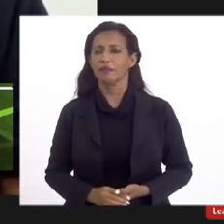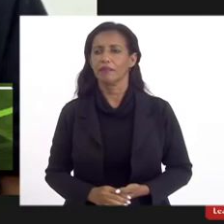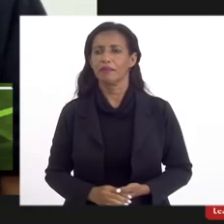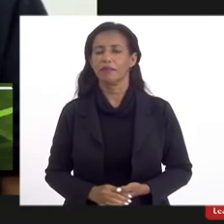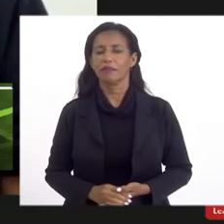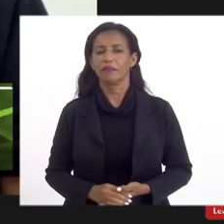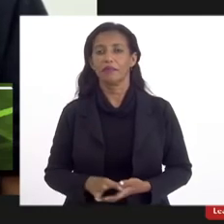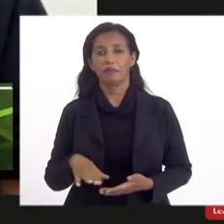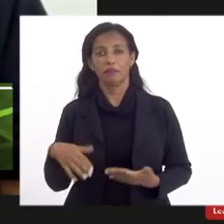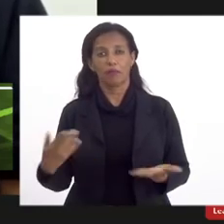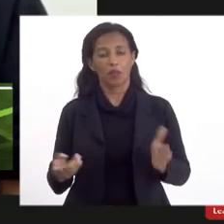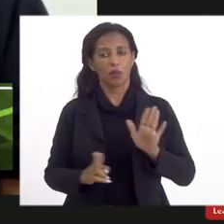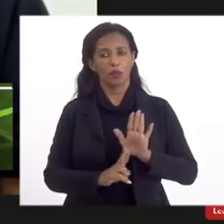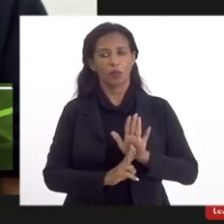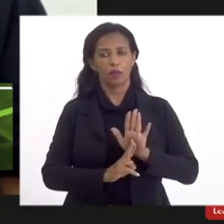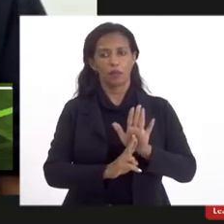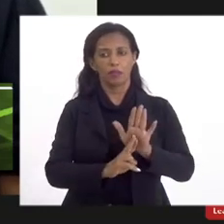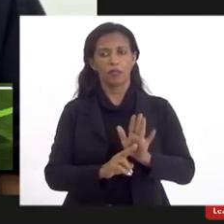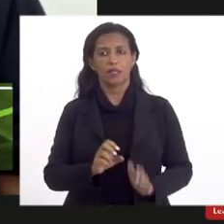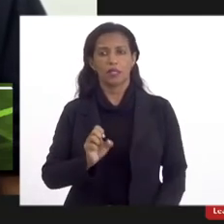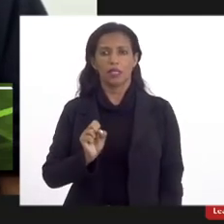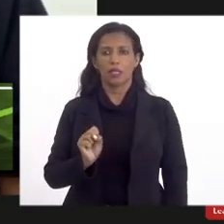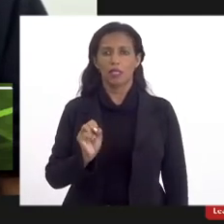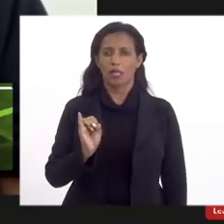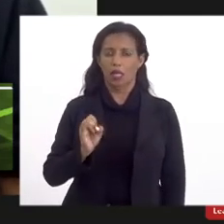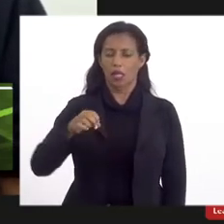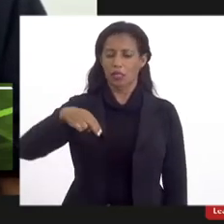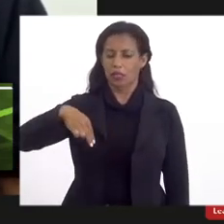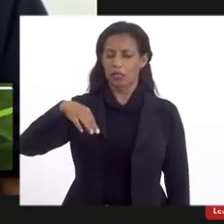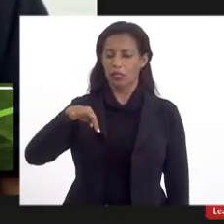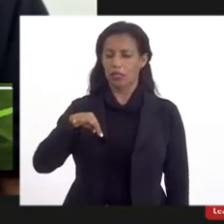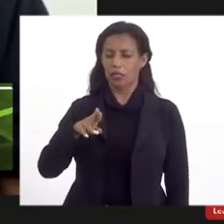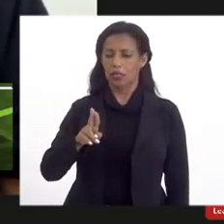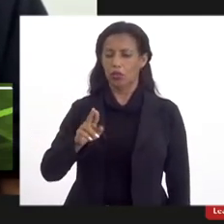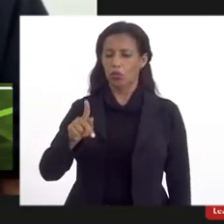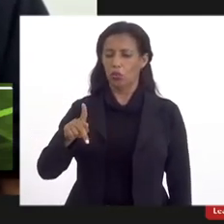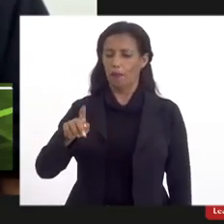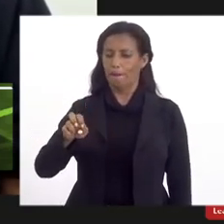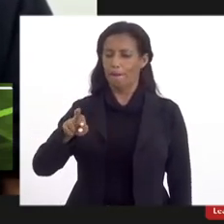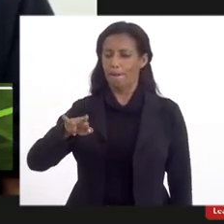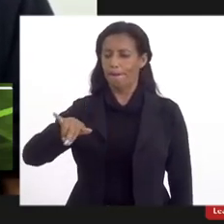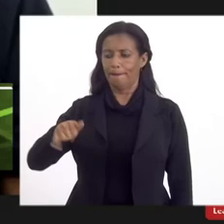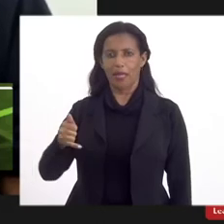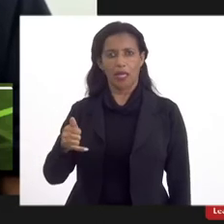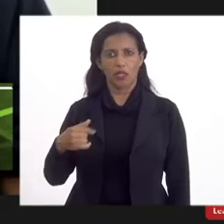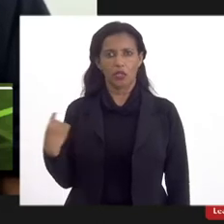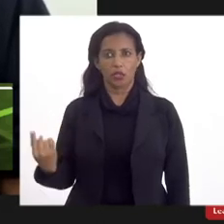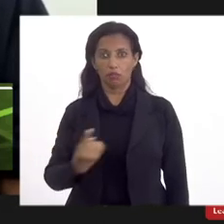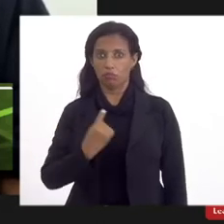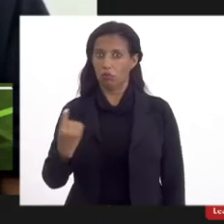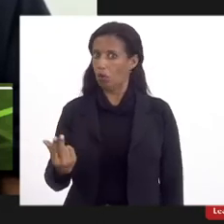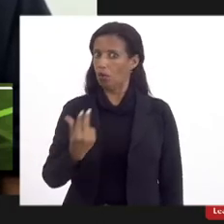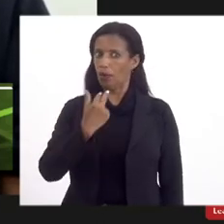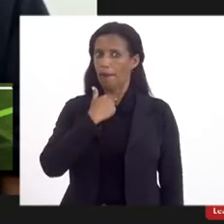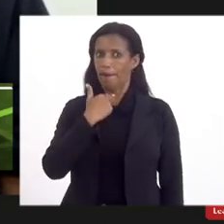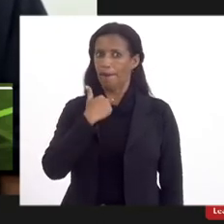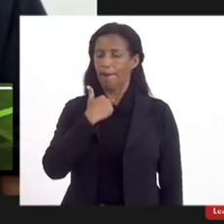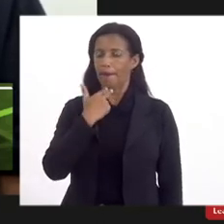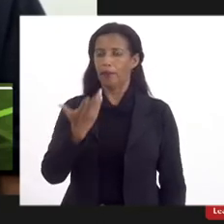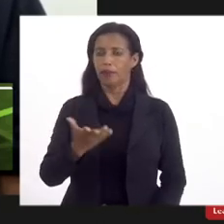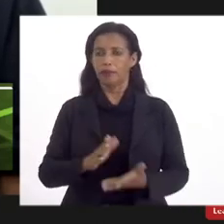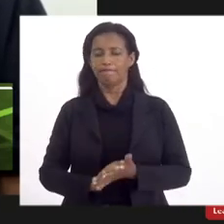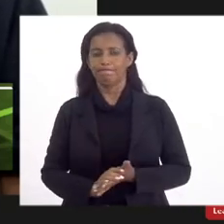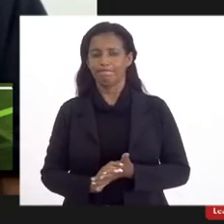representantes do sinto perde nós não poderíamos deixar de